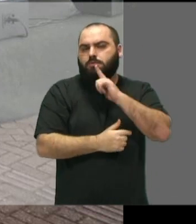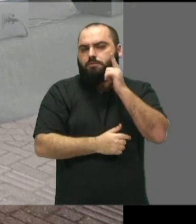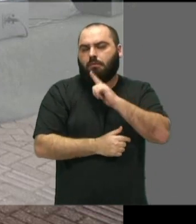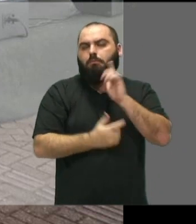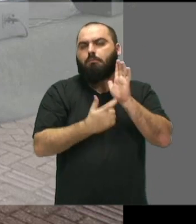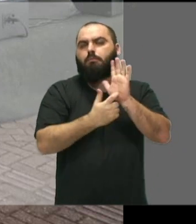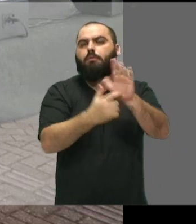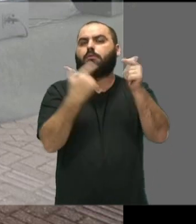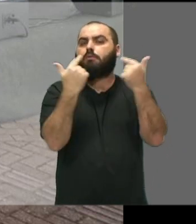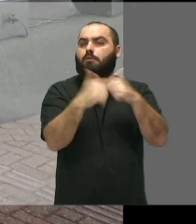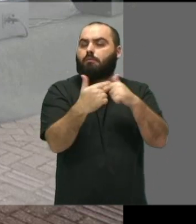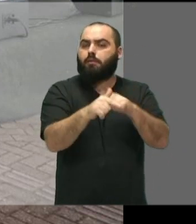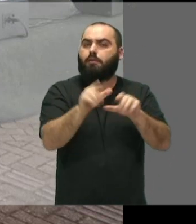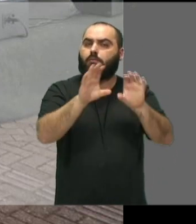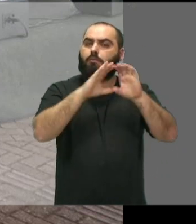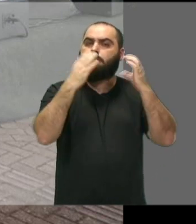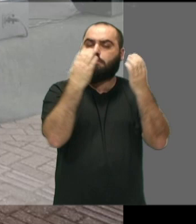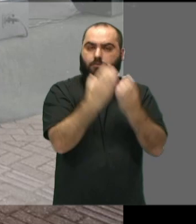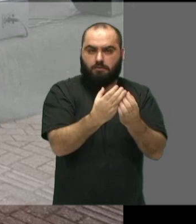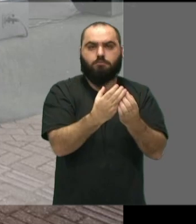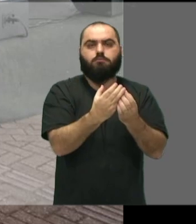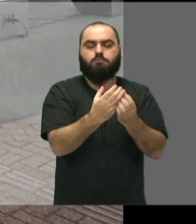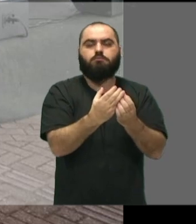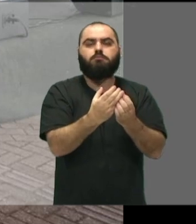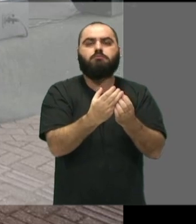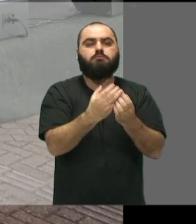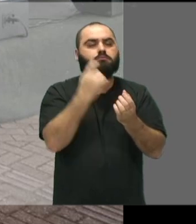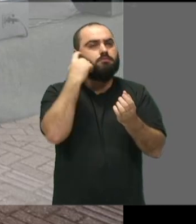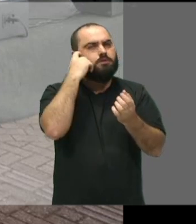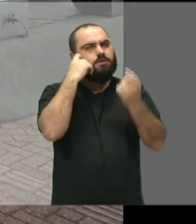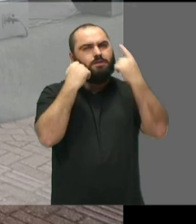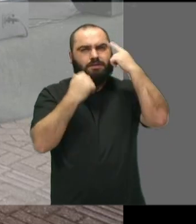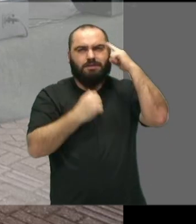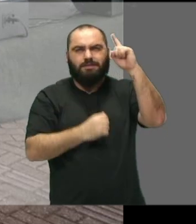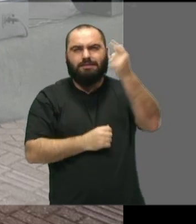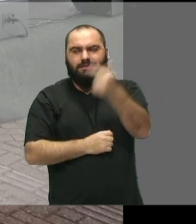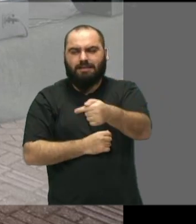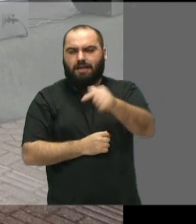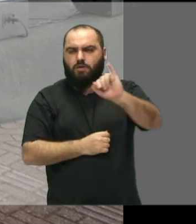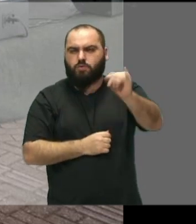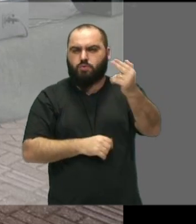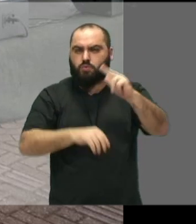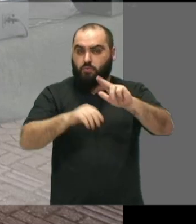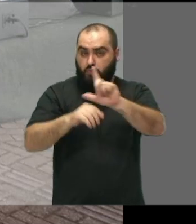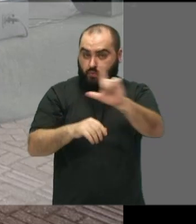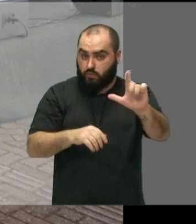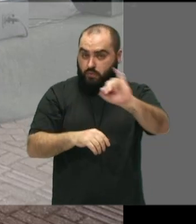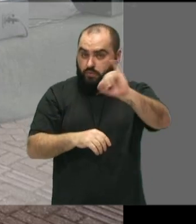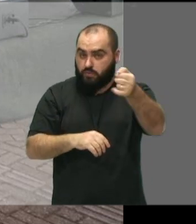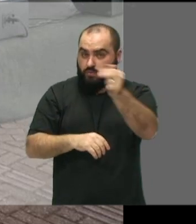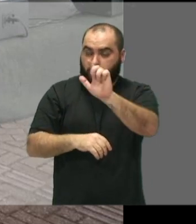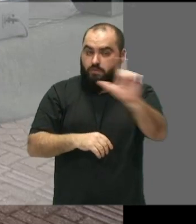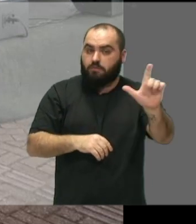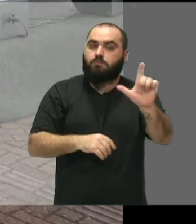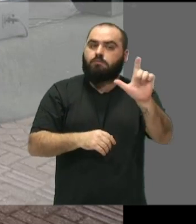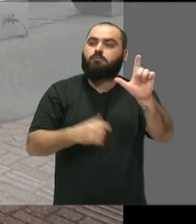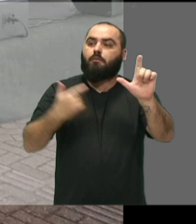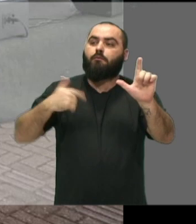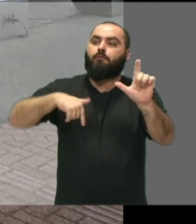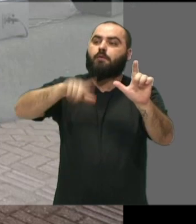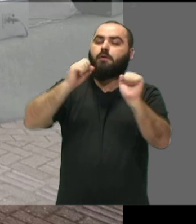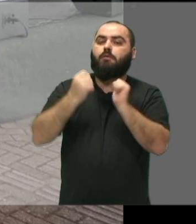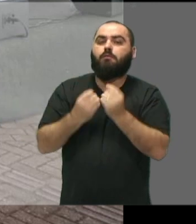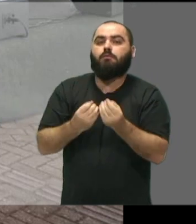trabalho para a comunidade. No dia 7 de julho, já aproveitar, estaremos apresentando